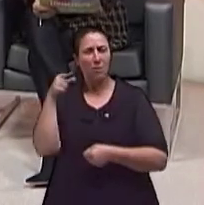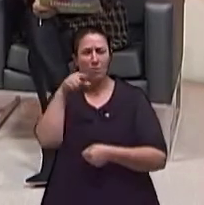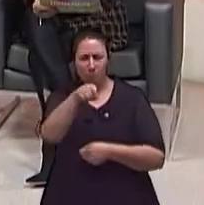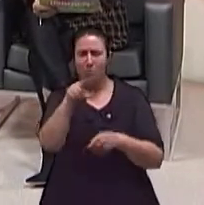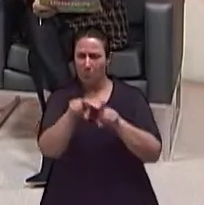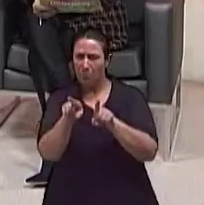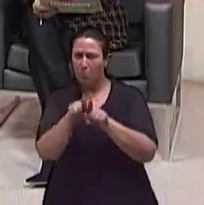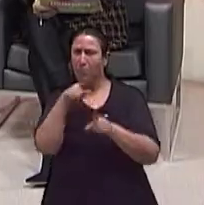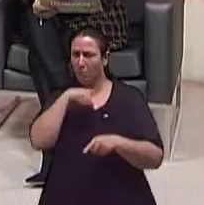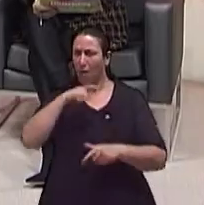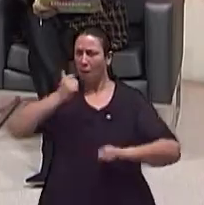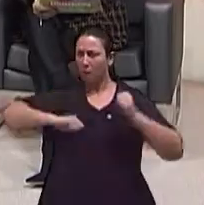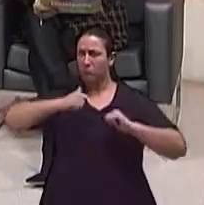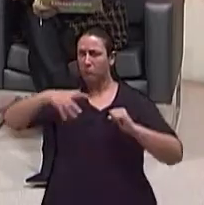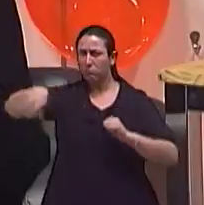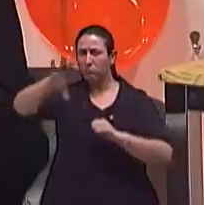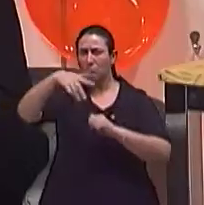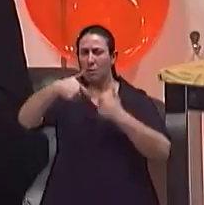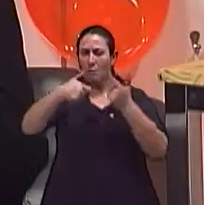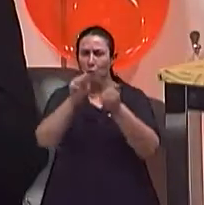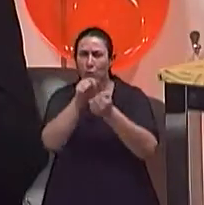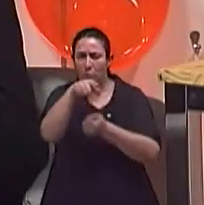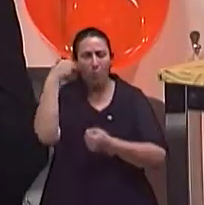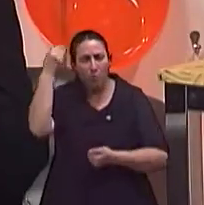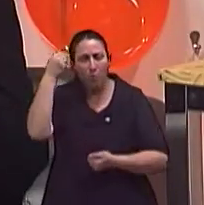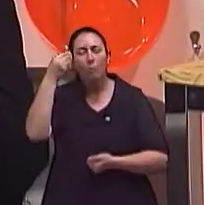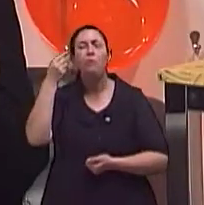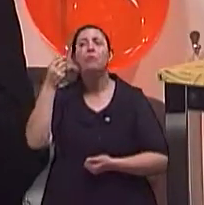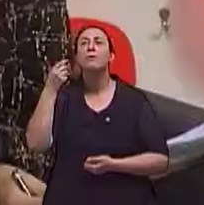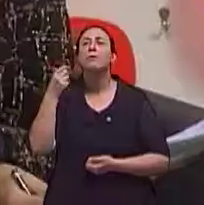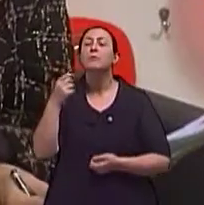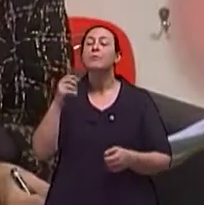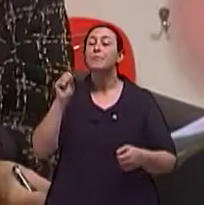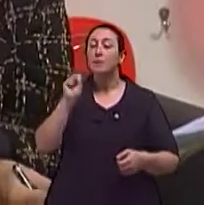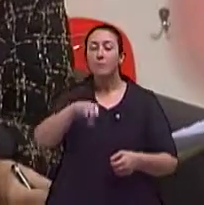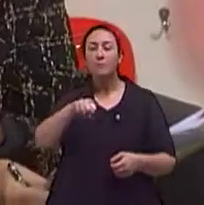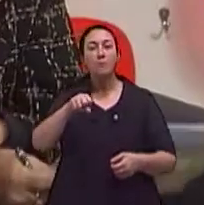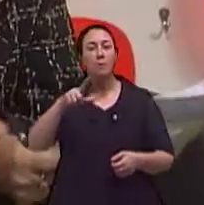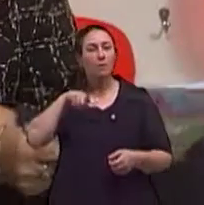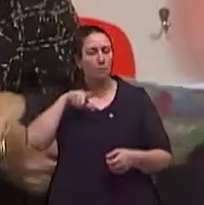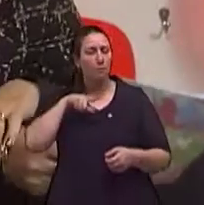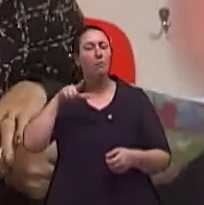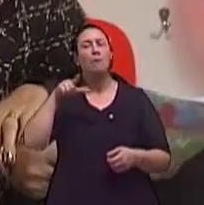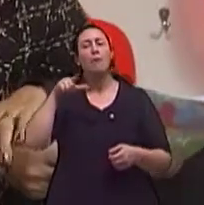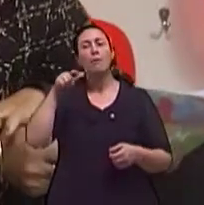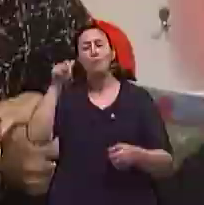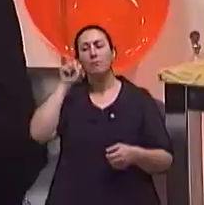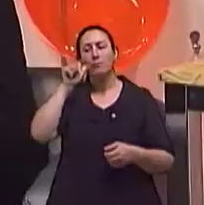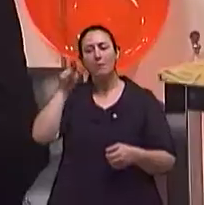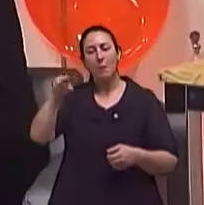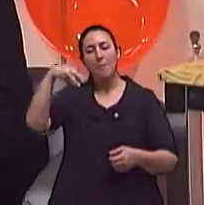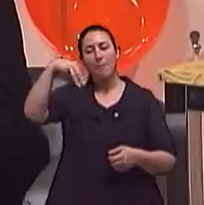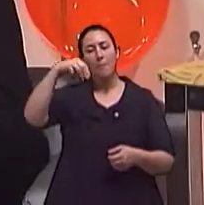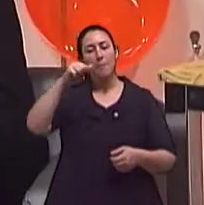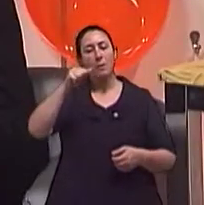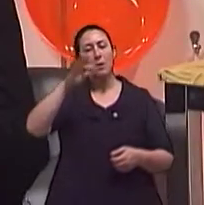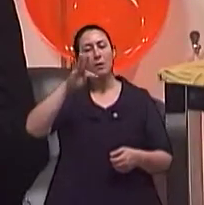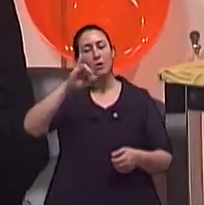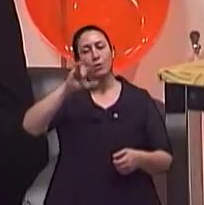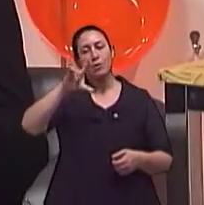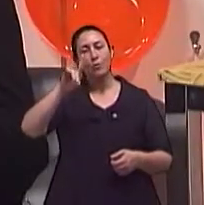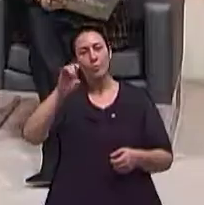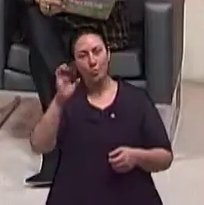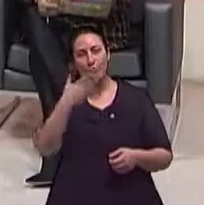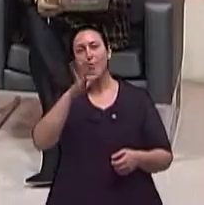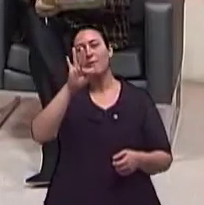atrizes também, Claro, mas eu me lembro de tu fazendo os físicos, a personagem da doutora Mathilde Fonsant, que tivesse que... Eu tive que me